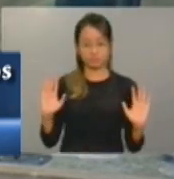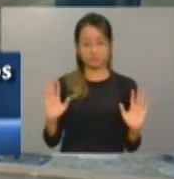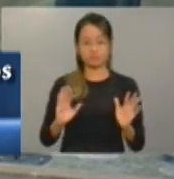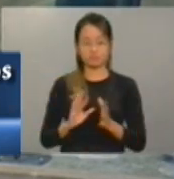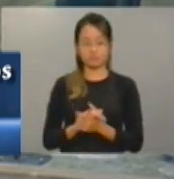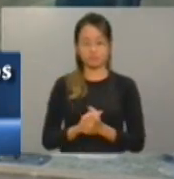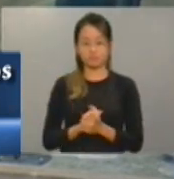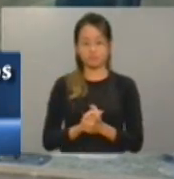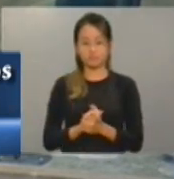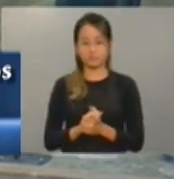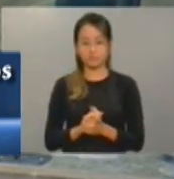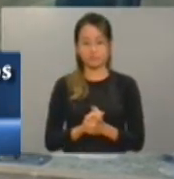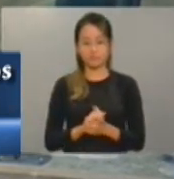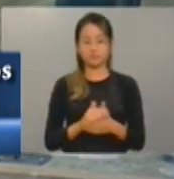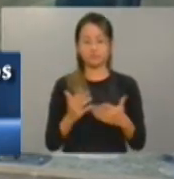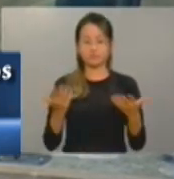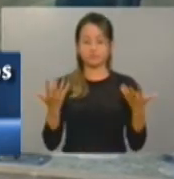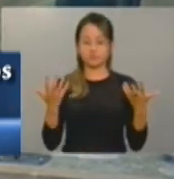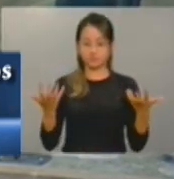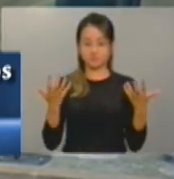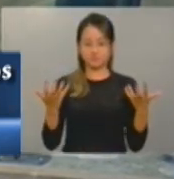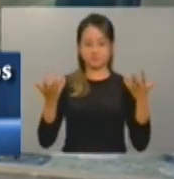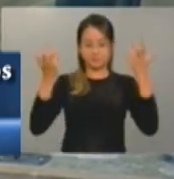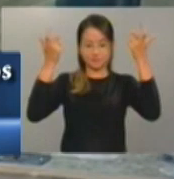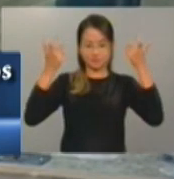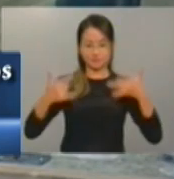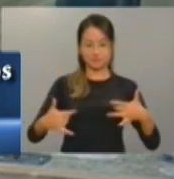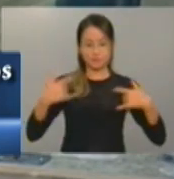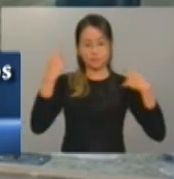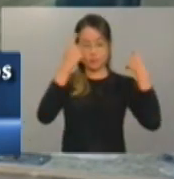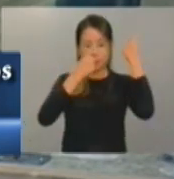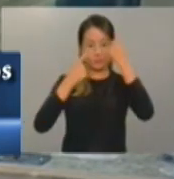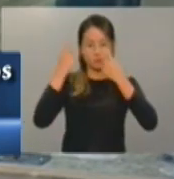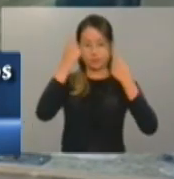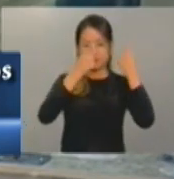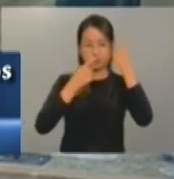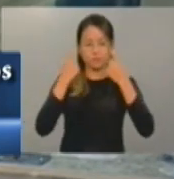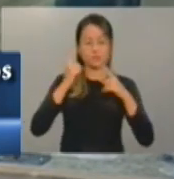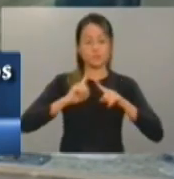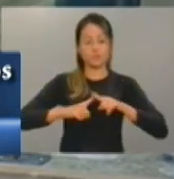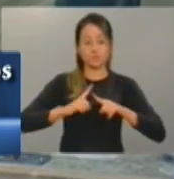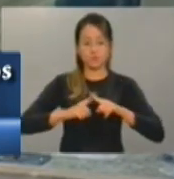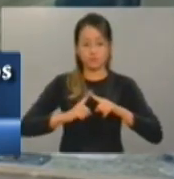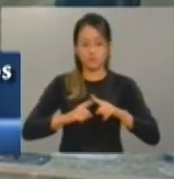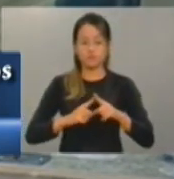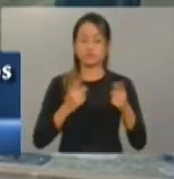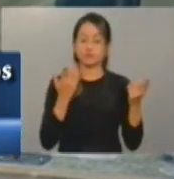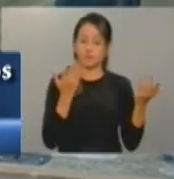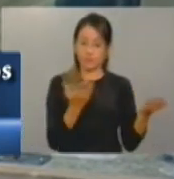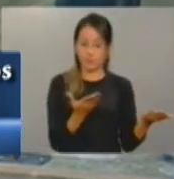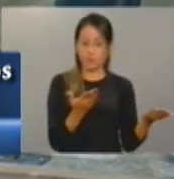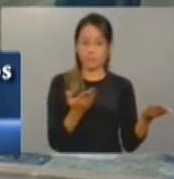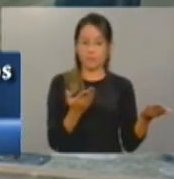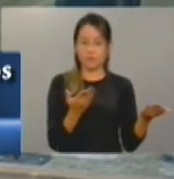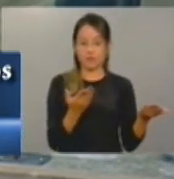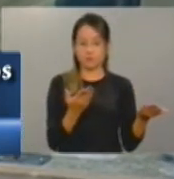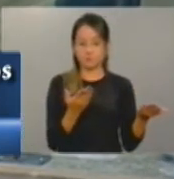me estender mais um pouco, principalmente com aquela preocupação, não só com o perímetro irrigado, mas também com aquelas